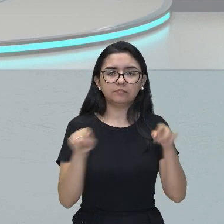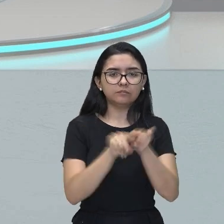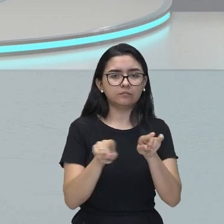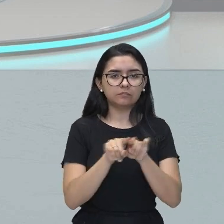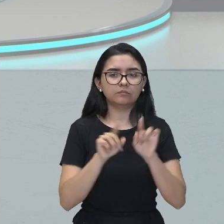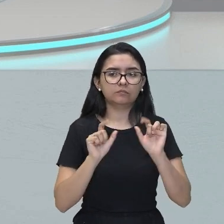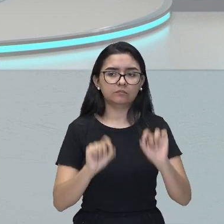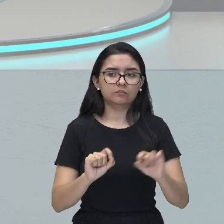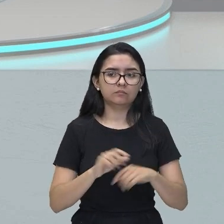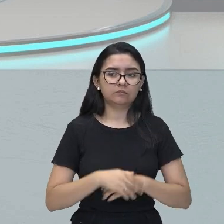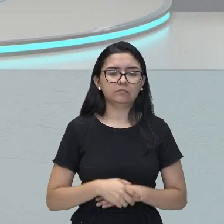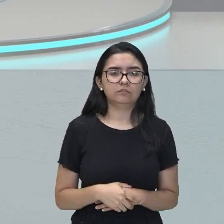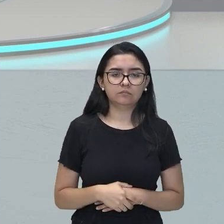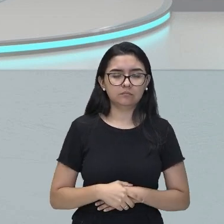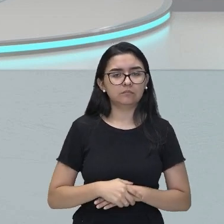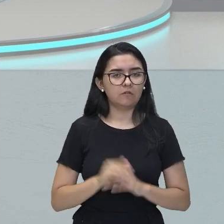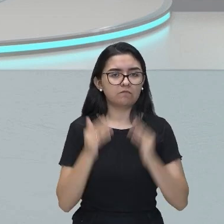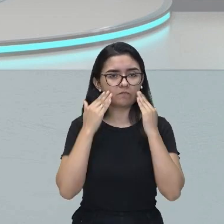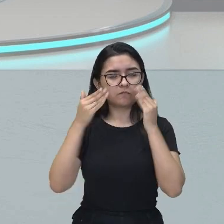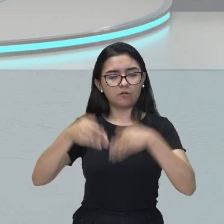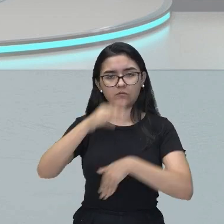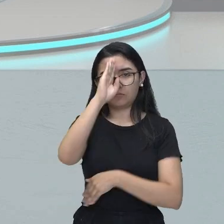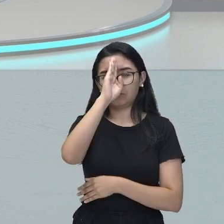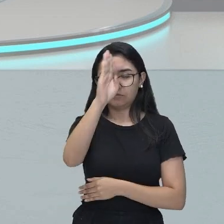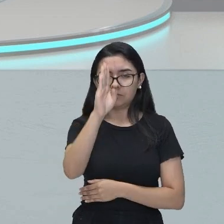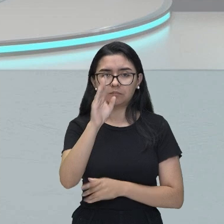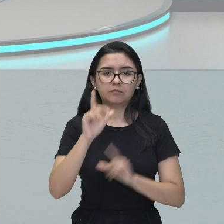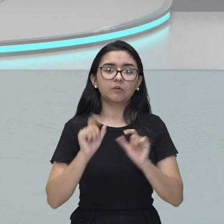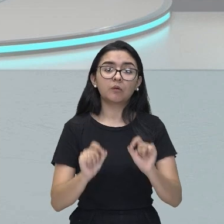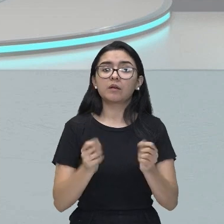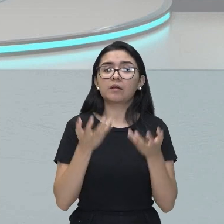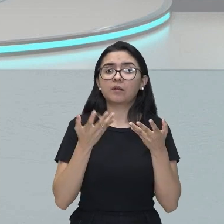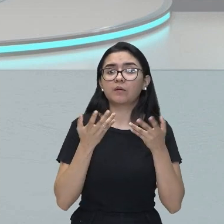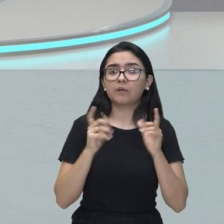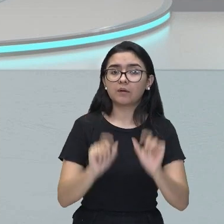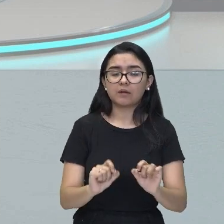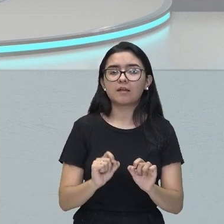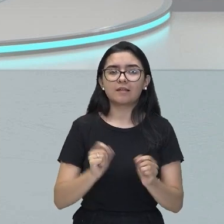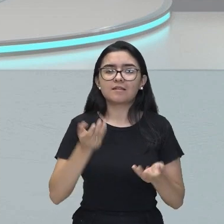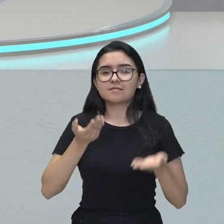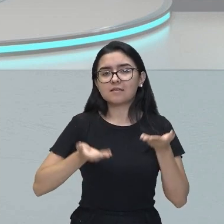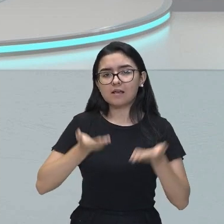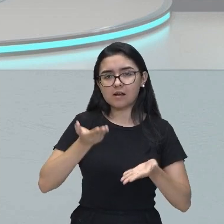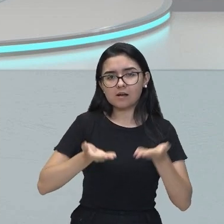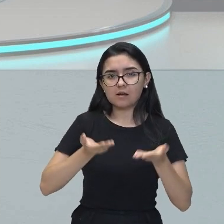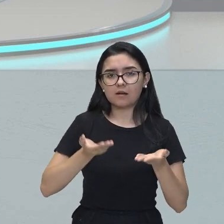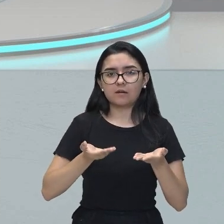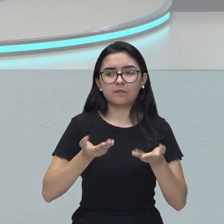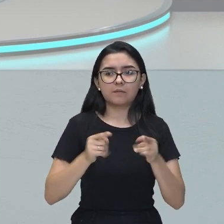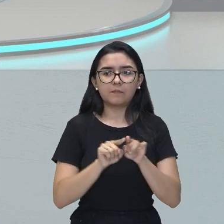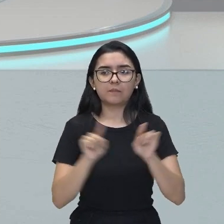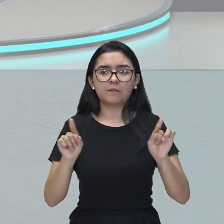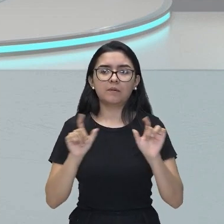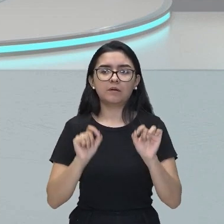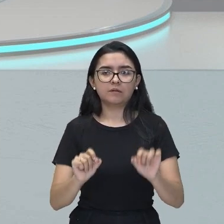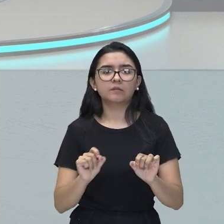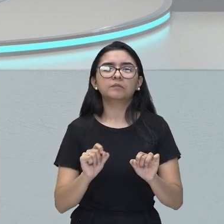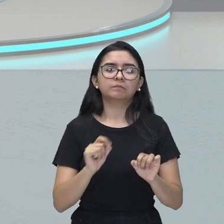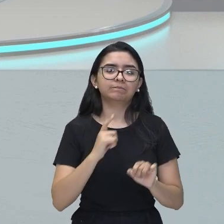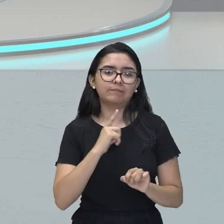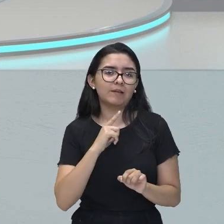era essa questão entre buscar esse equilíbrio, mas estava sempre em